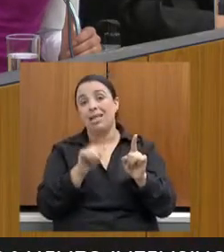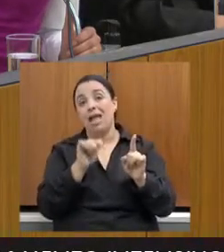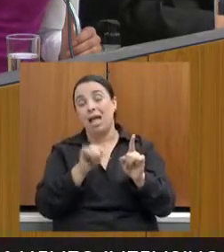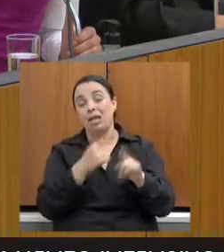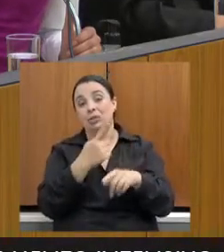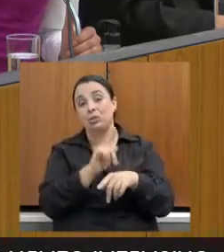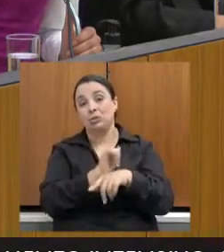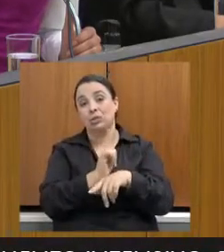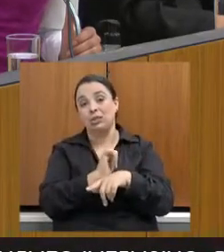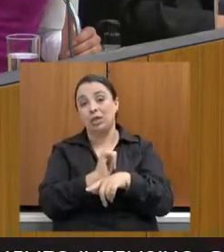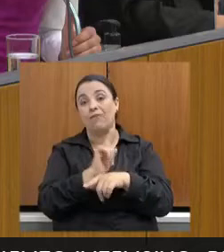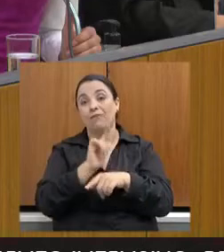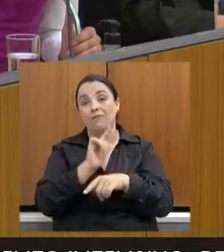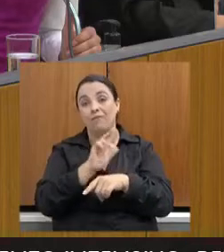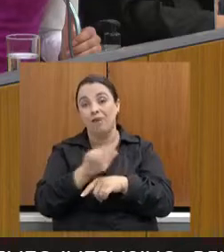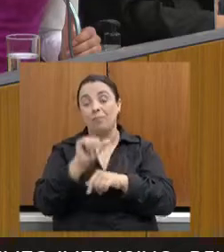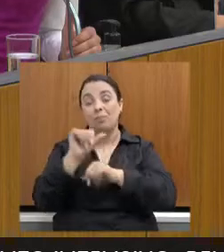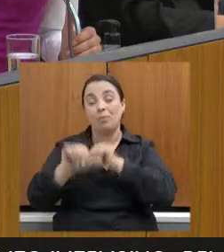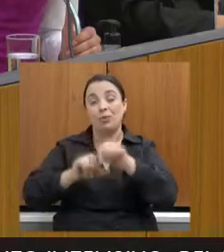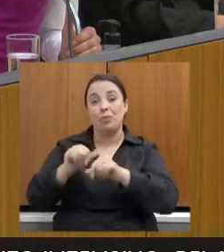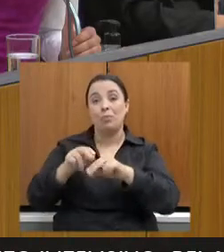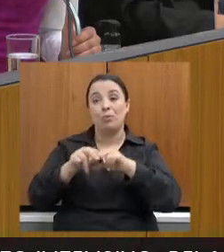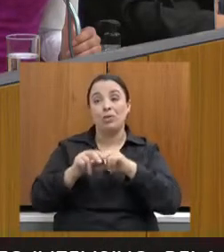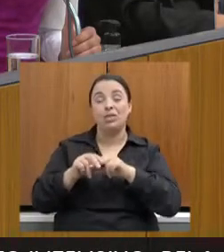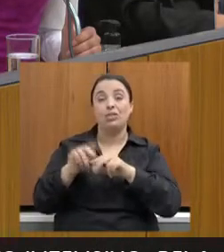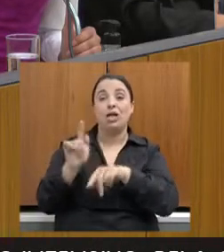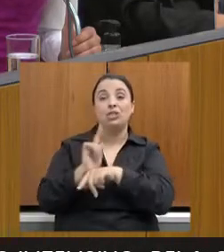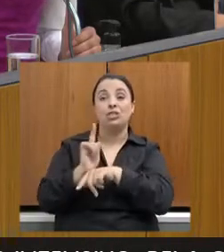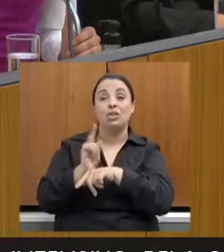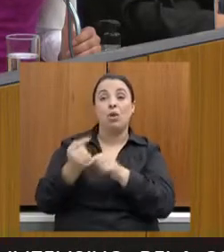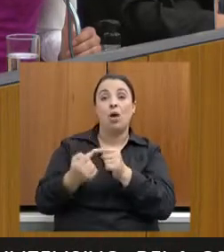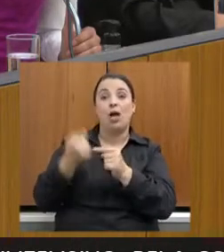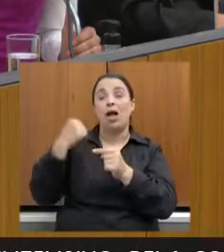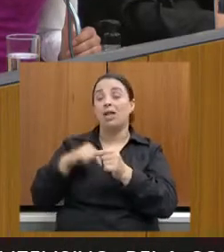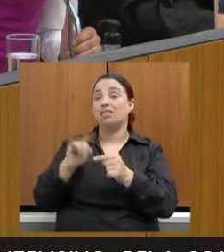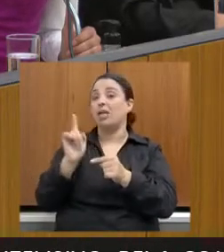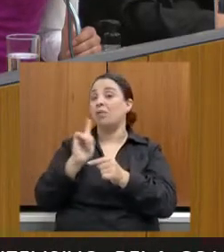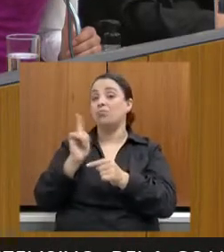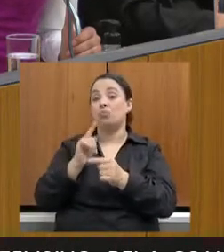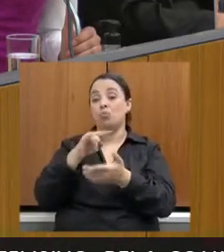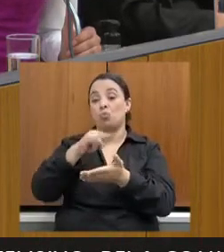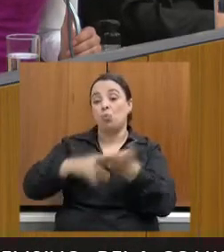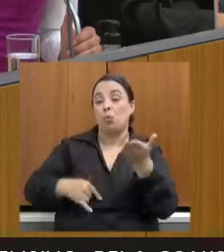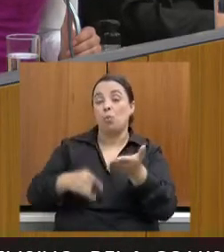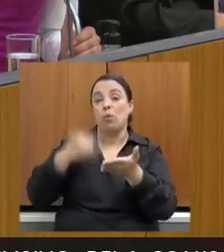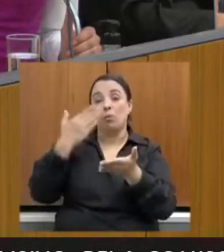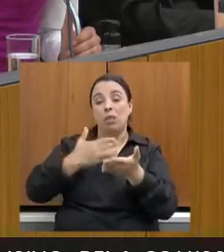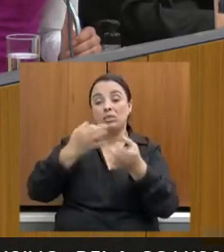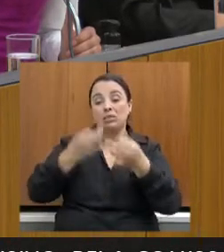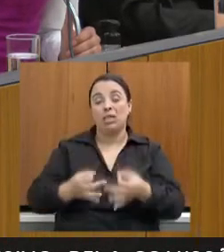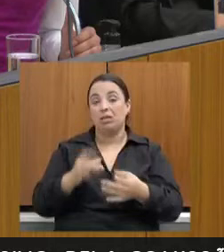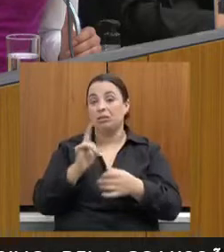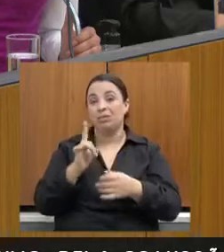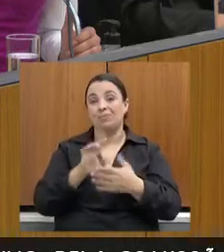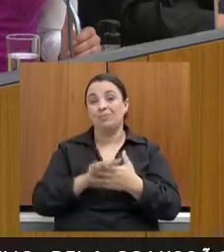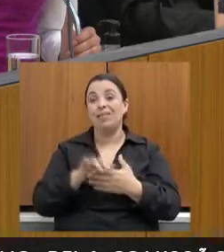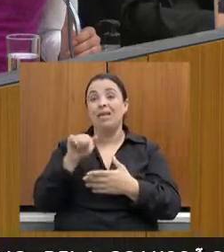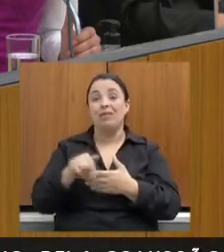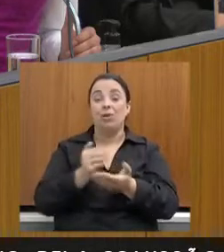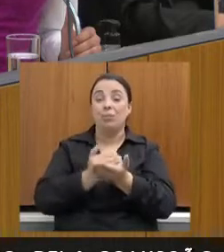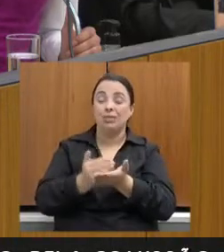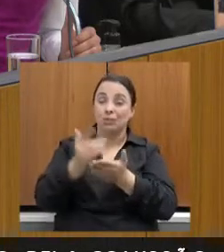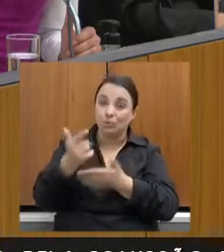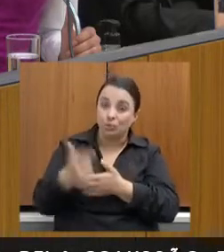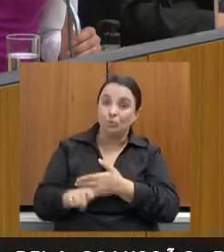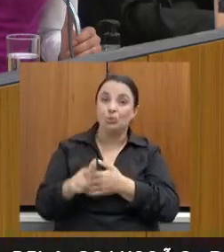pelo gestor anterior, que não apresentou a documentação comprobatória, então, no primeiro ano, o gestor não tem o que fazer. Ele vai ter que começar do zero.